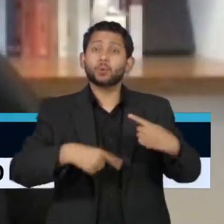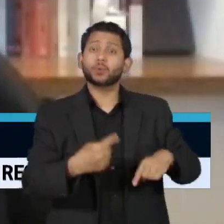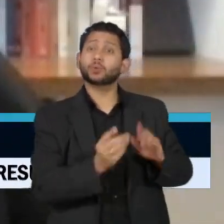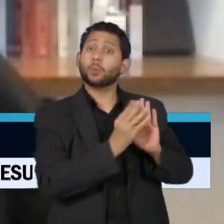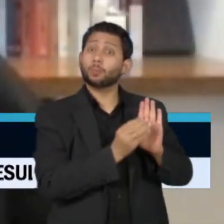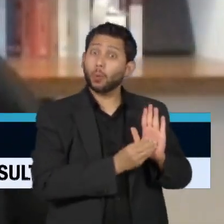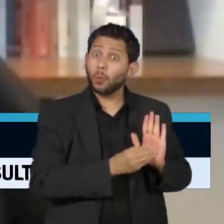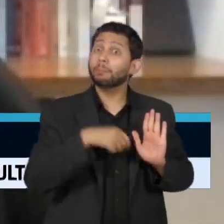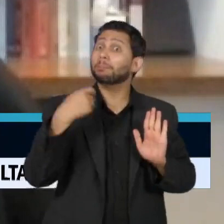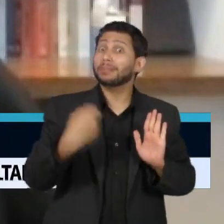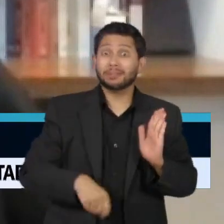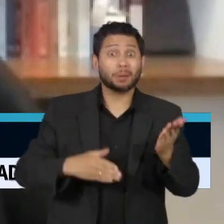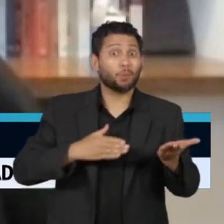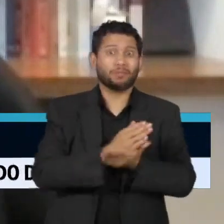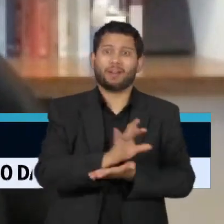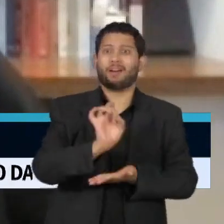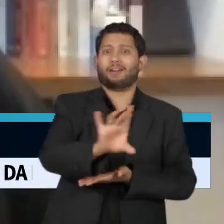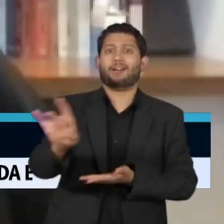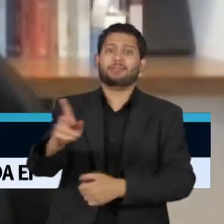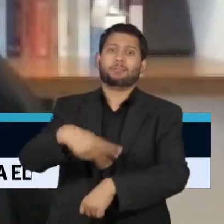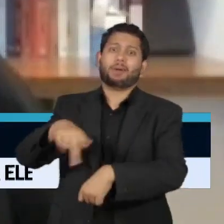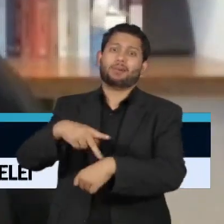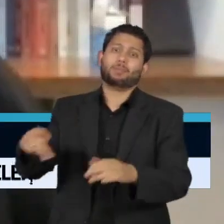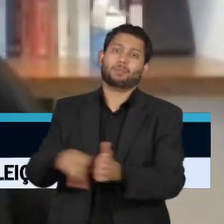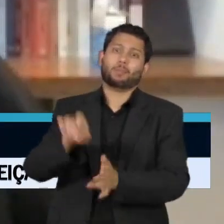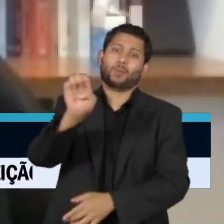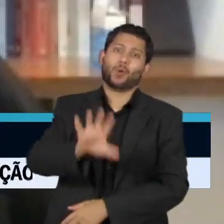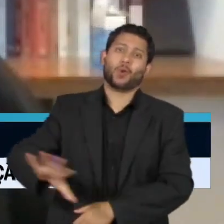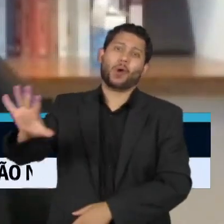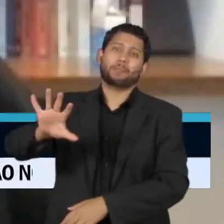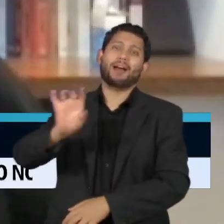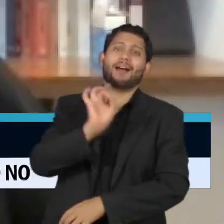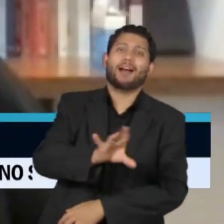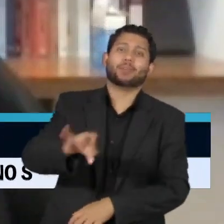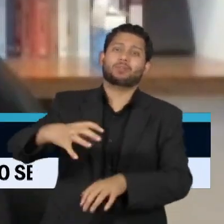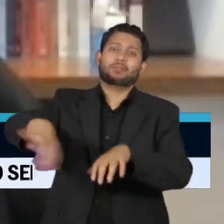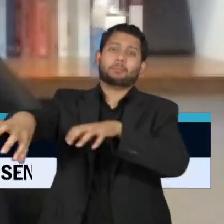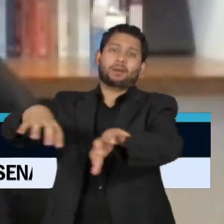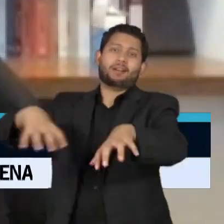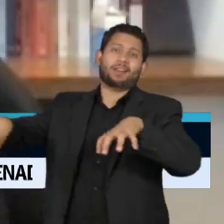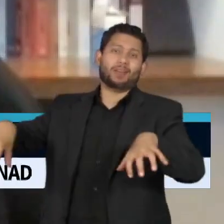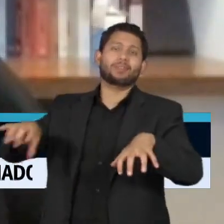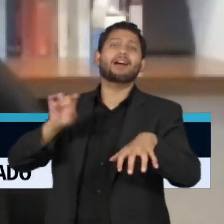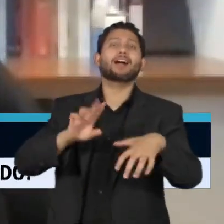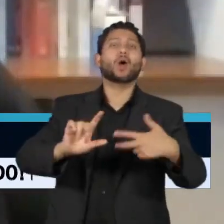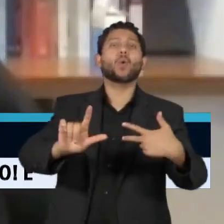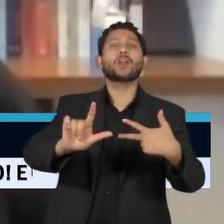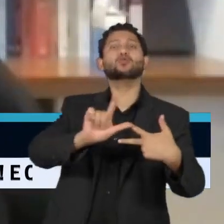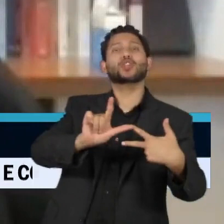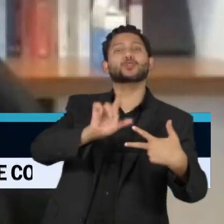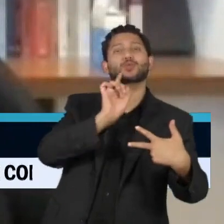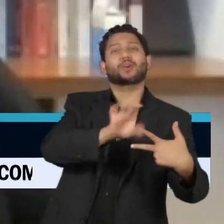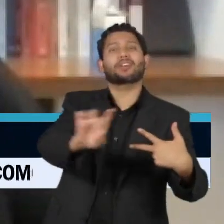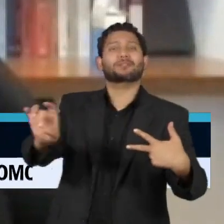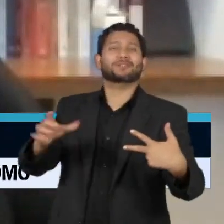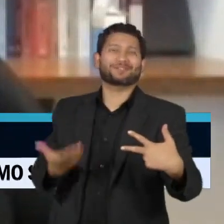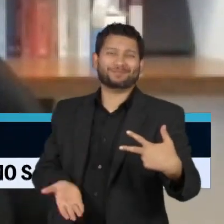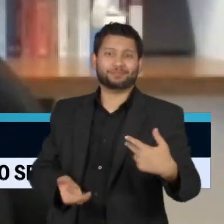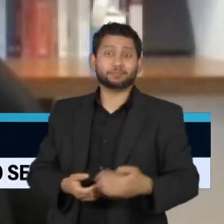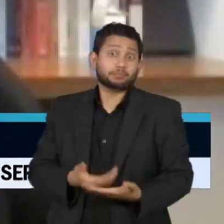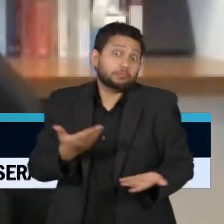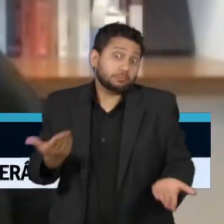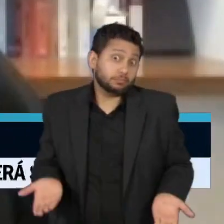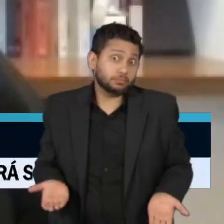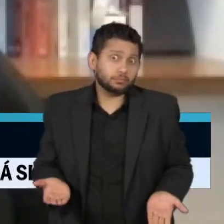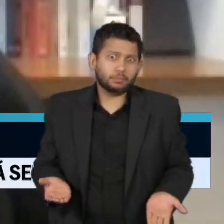aprovadas pelos países europeus separadamente, pelos legislativos separadamente. Então, seis